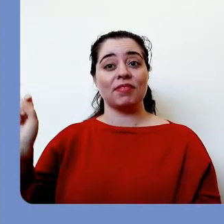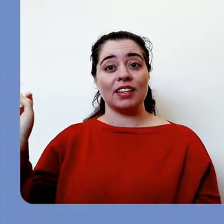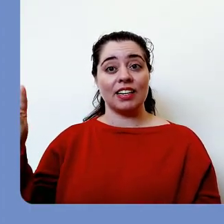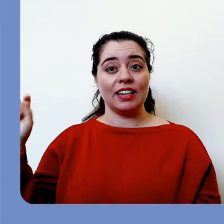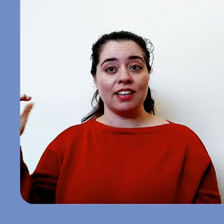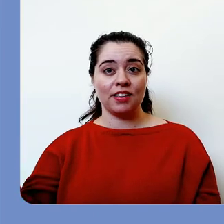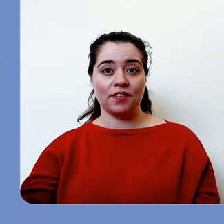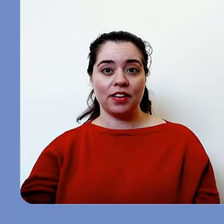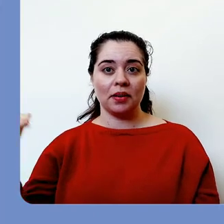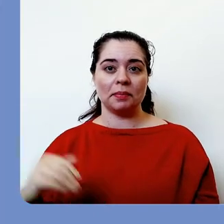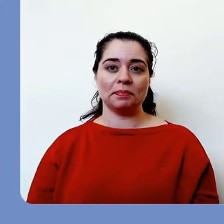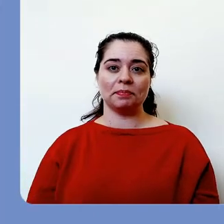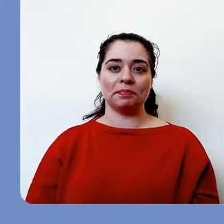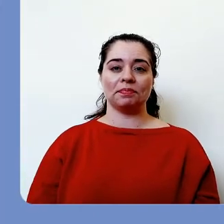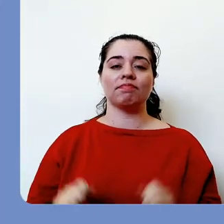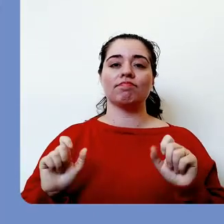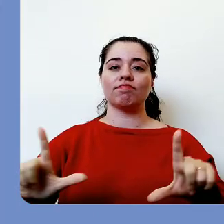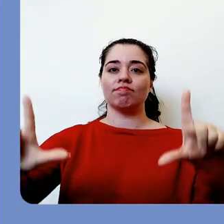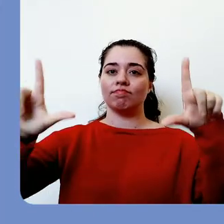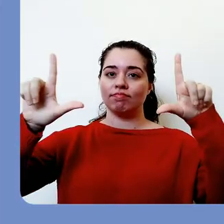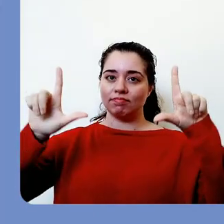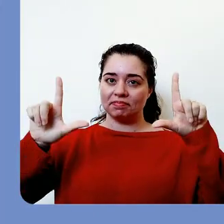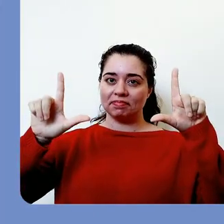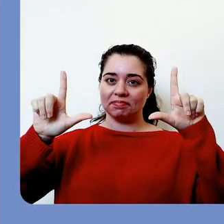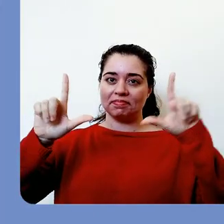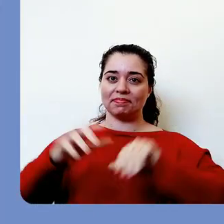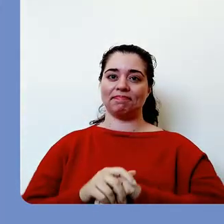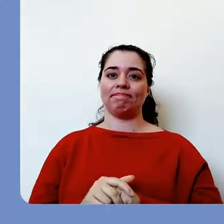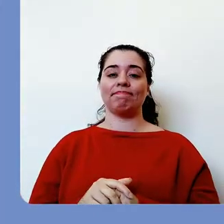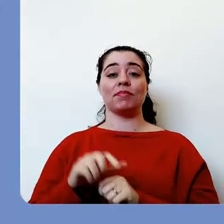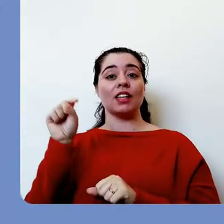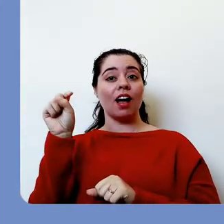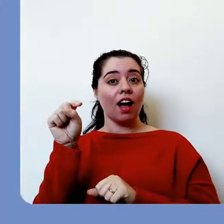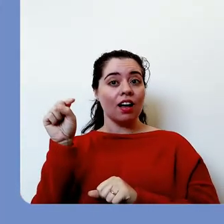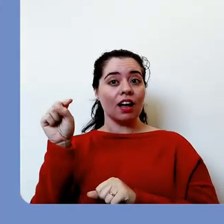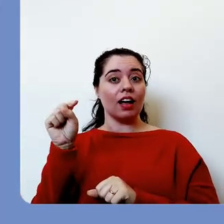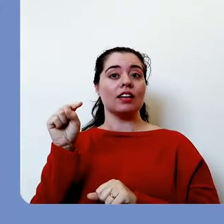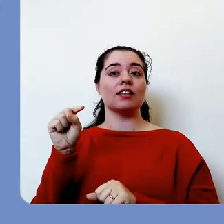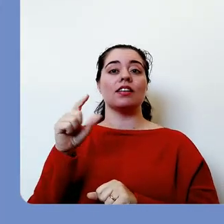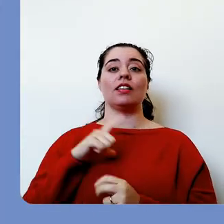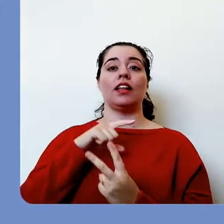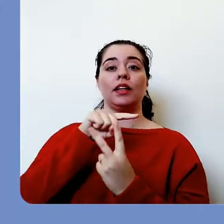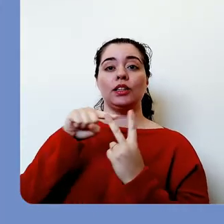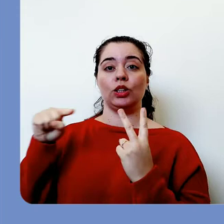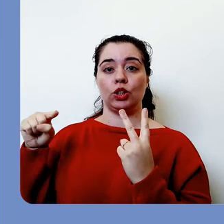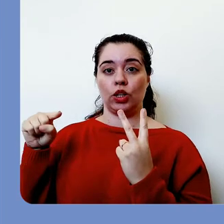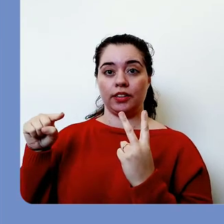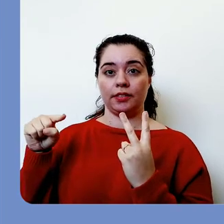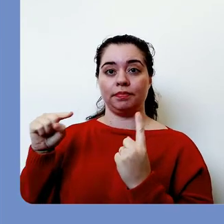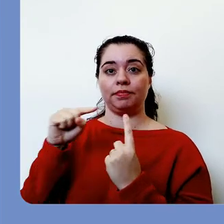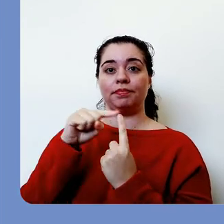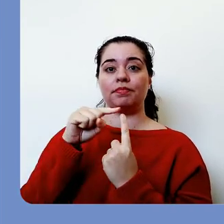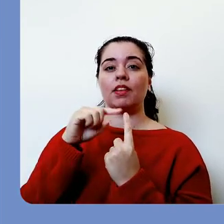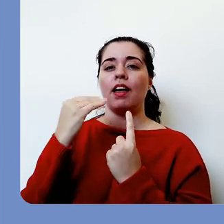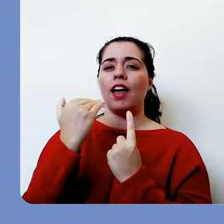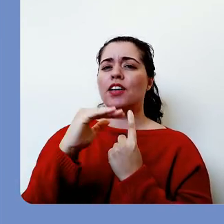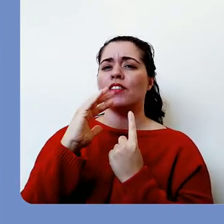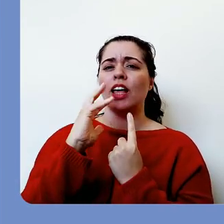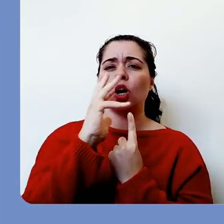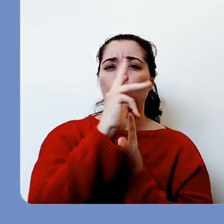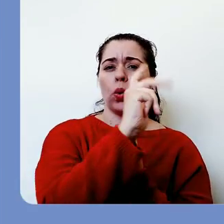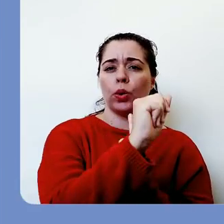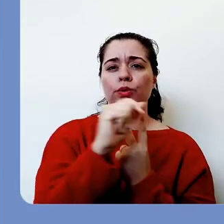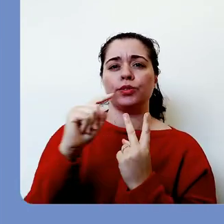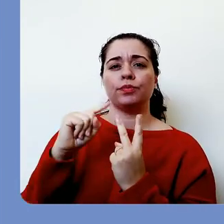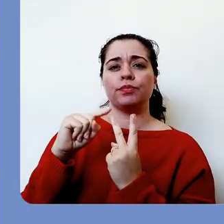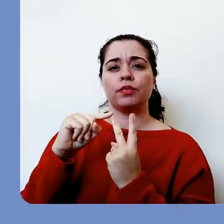Clique em Enviar. Bom, nessa caixa de diálogos há duas opções, Envio em Massa e